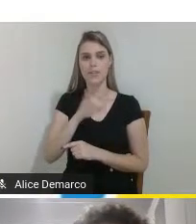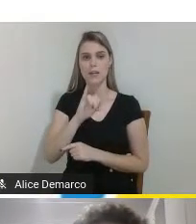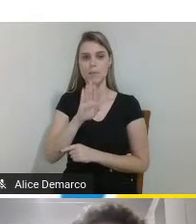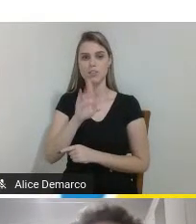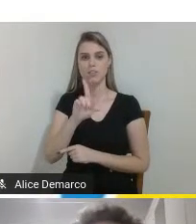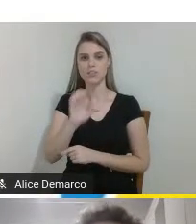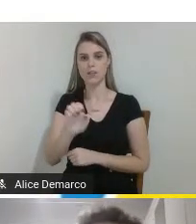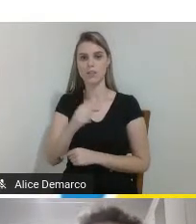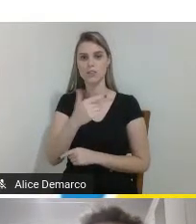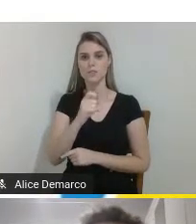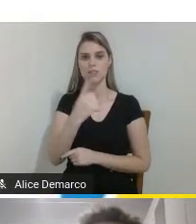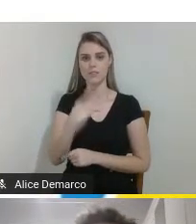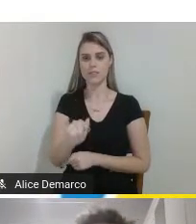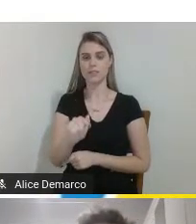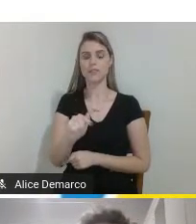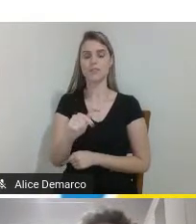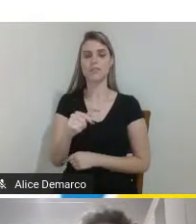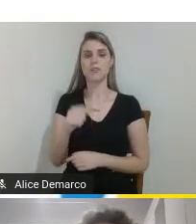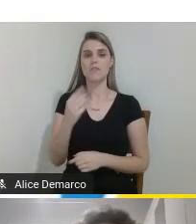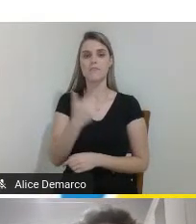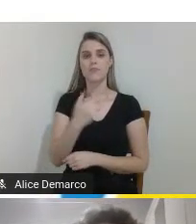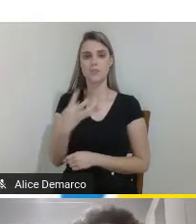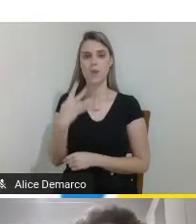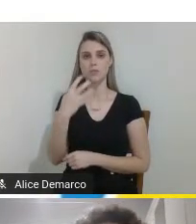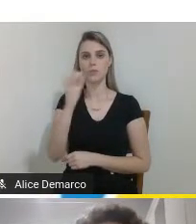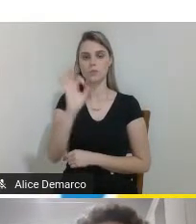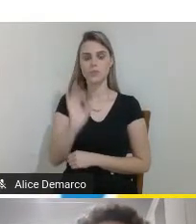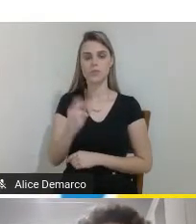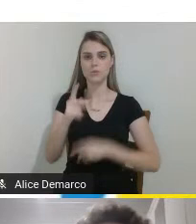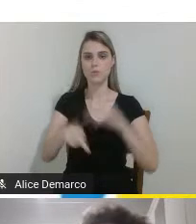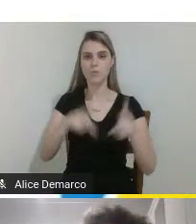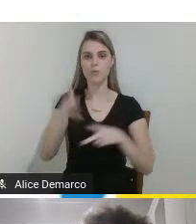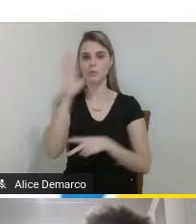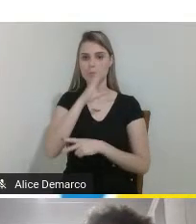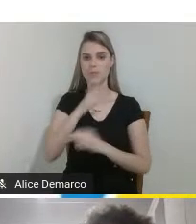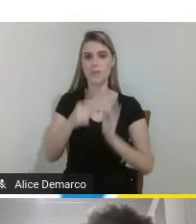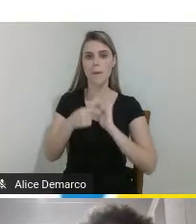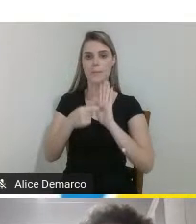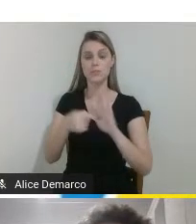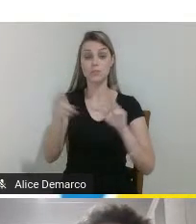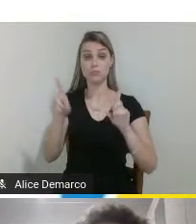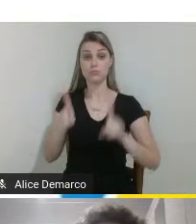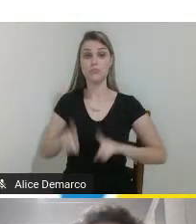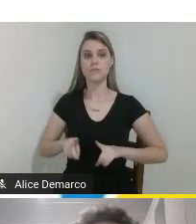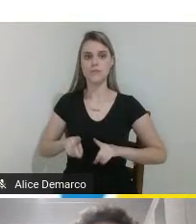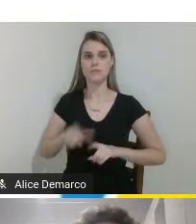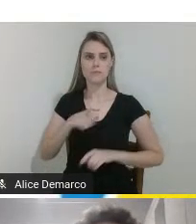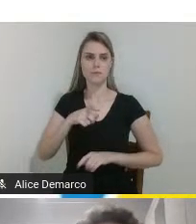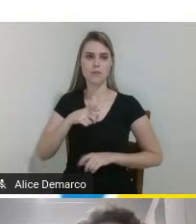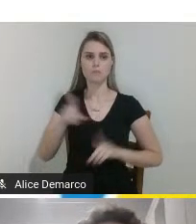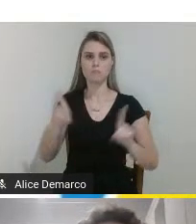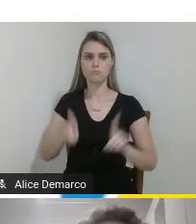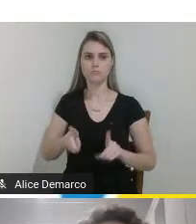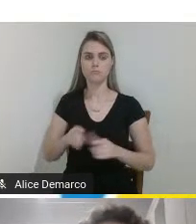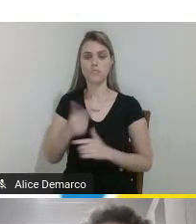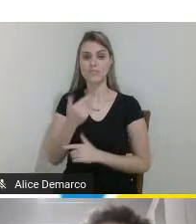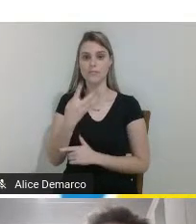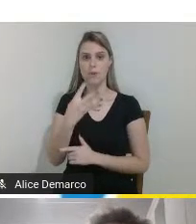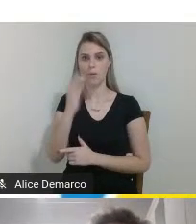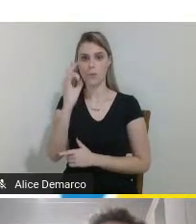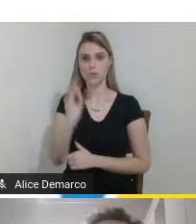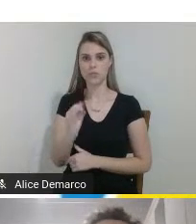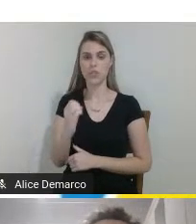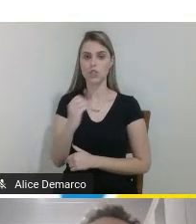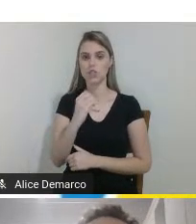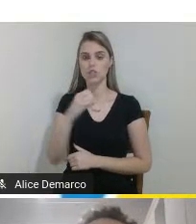2017 cerca de 24% da população brasileira apresenta alguma deficiência e desses 24% 9